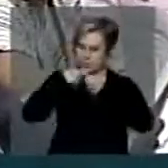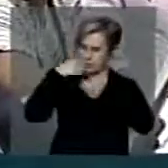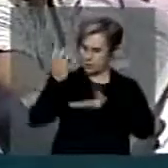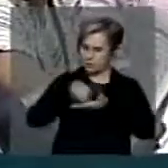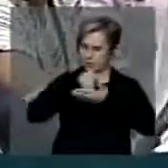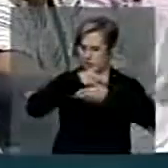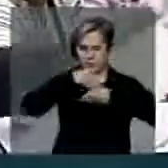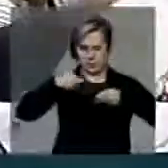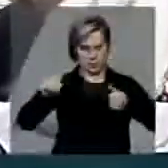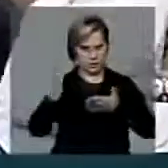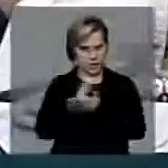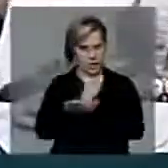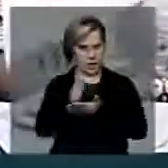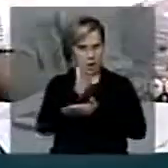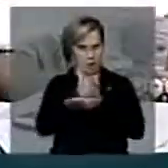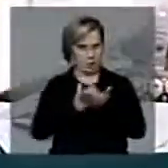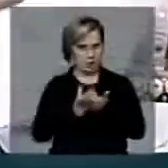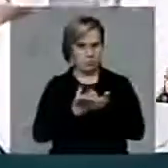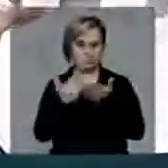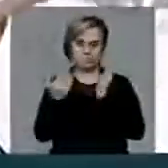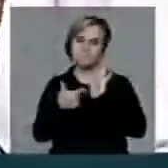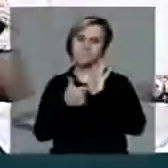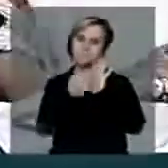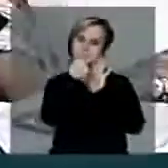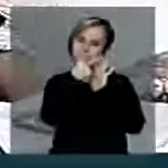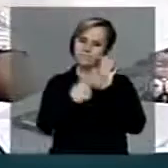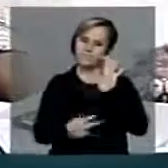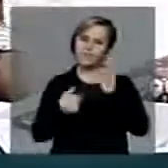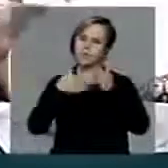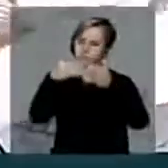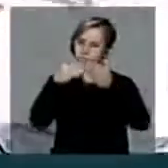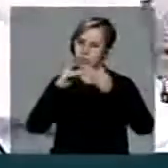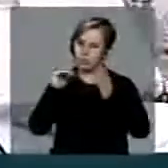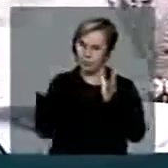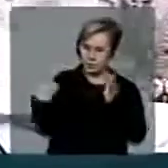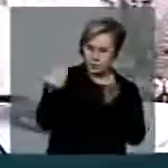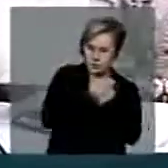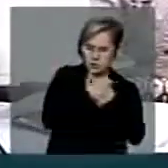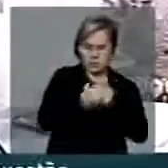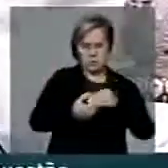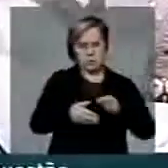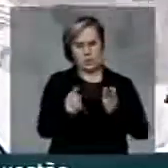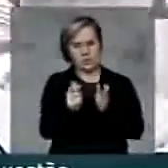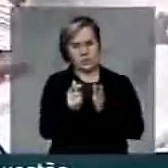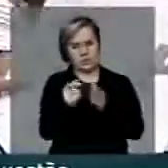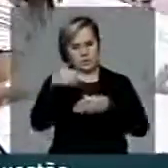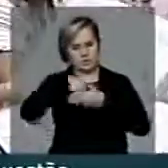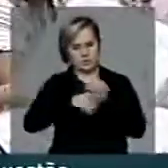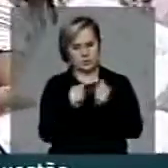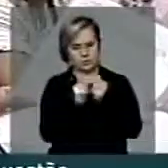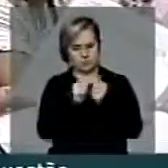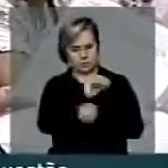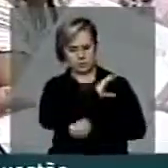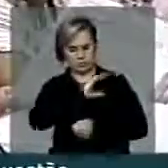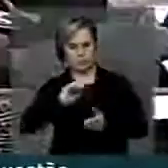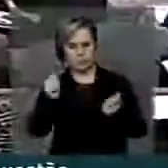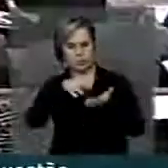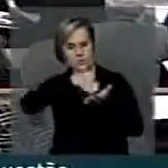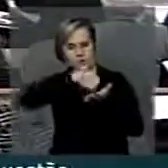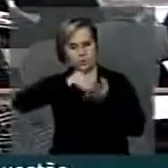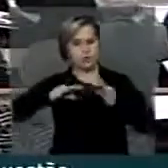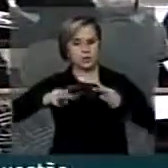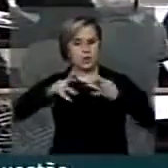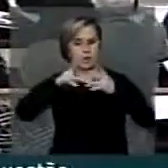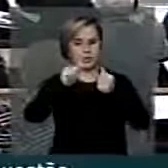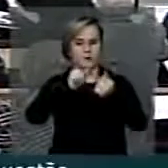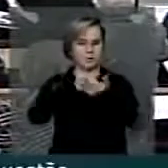Presidente, essa matéria aqui que eu vou pedir que seja arquivada nos anais da comissão, que tire cópia para todos os